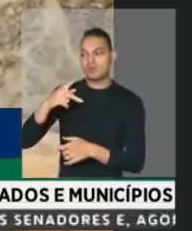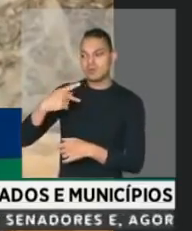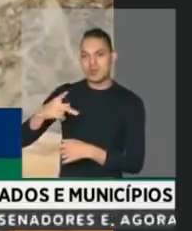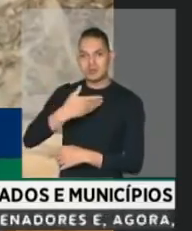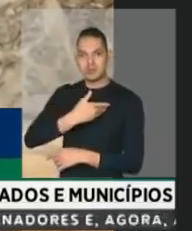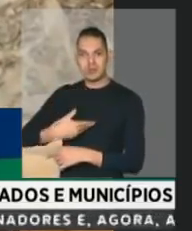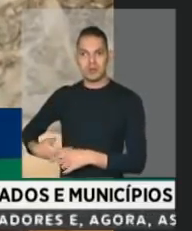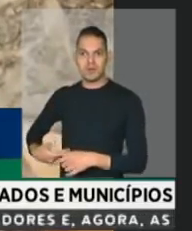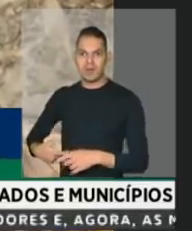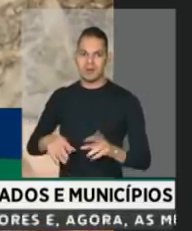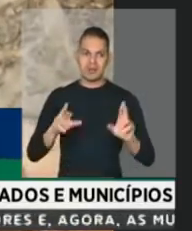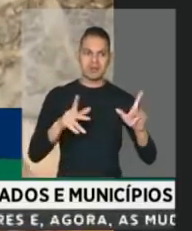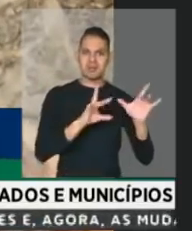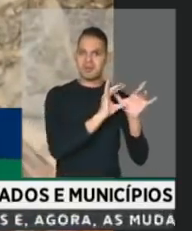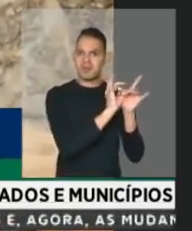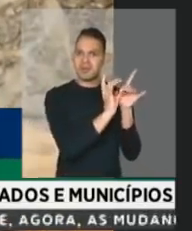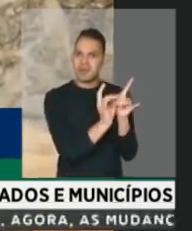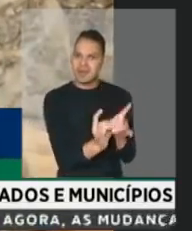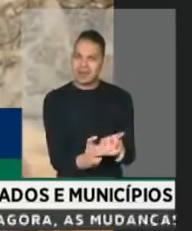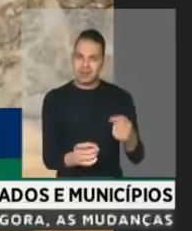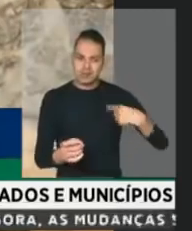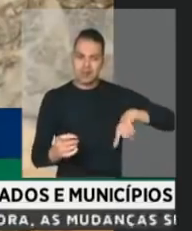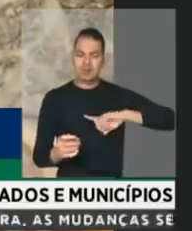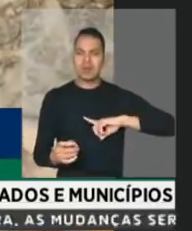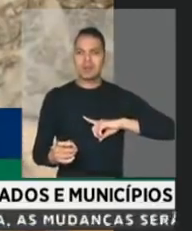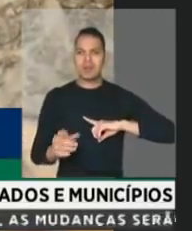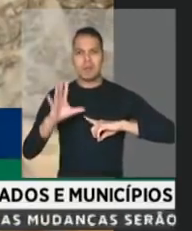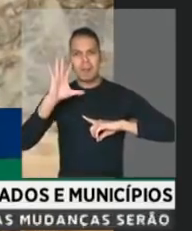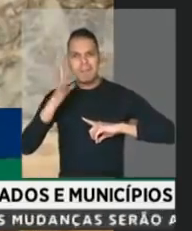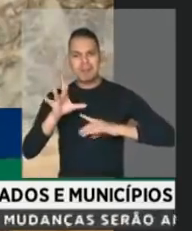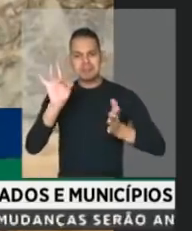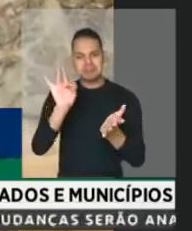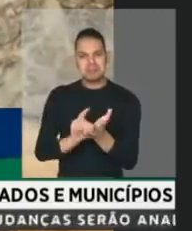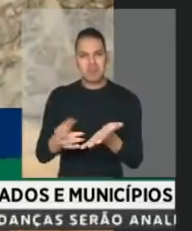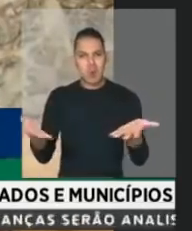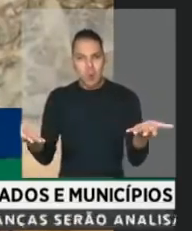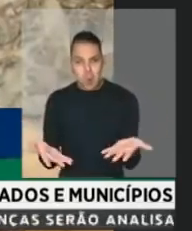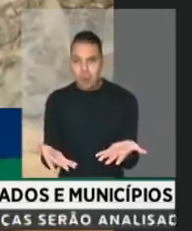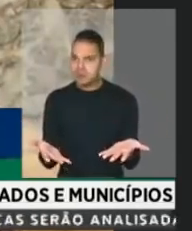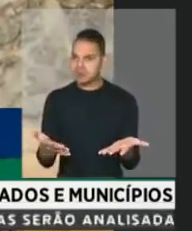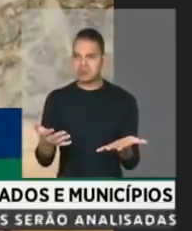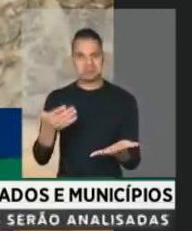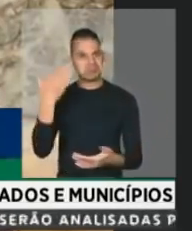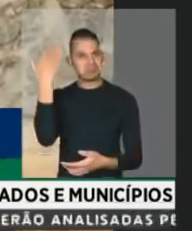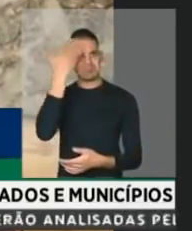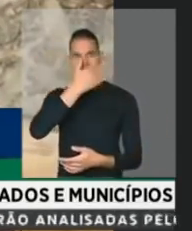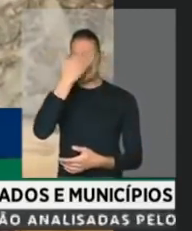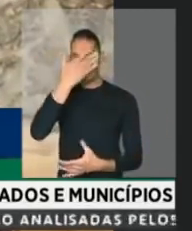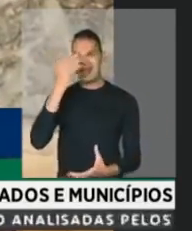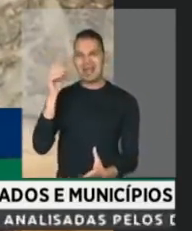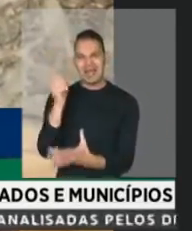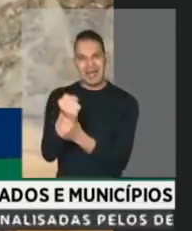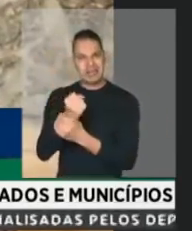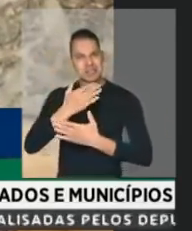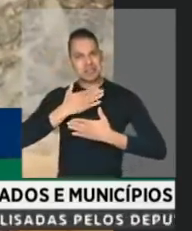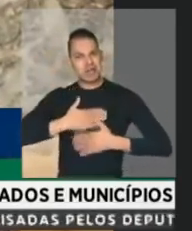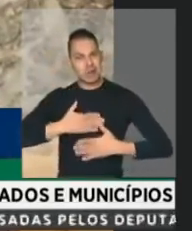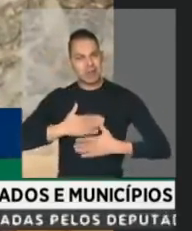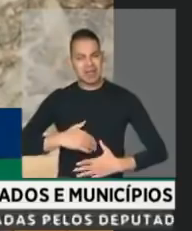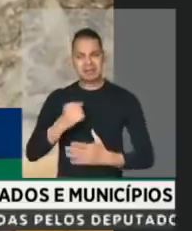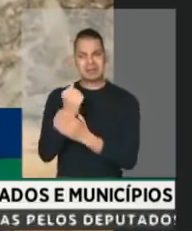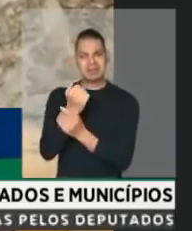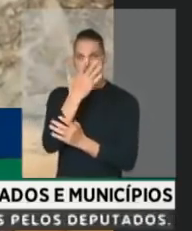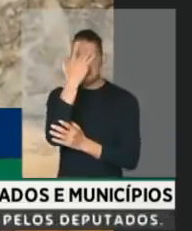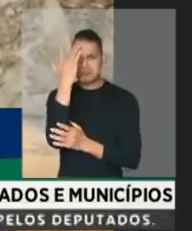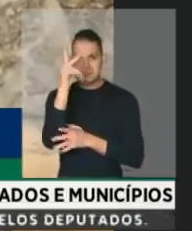é o nosso. Não vejo uma medida eficaz e efetiva hoje do governo para garantir a tranquilidade e a segurança das